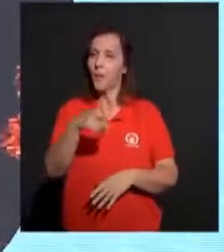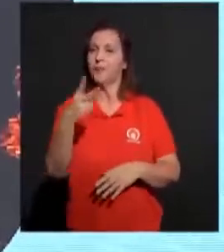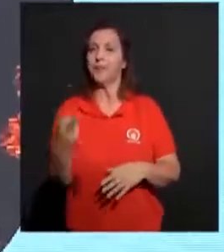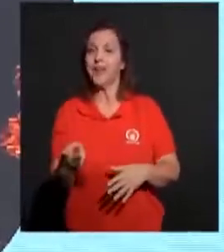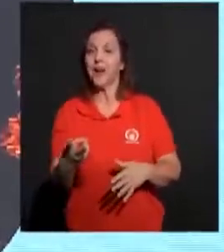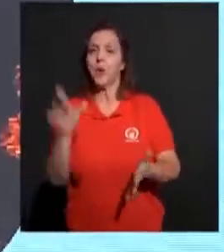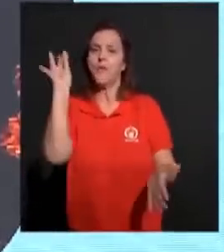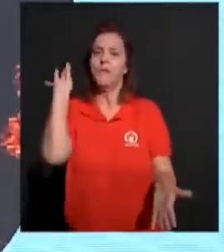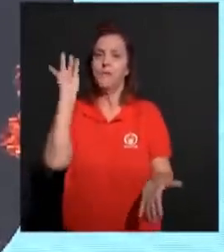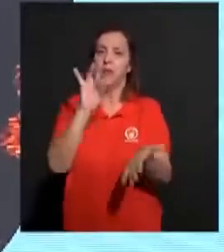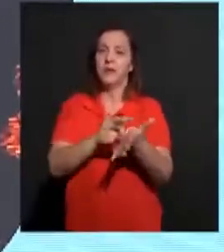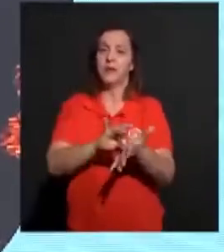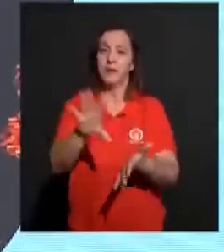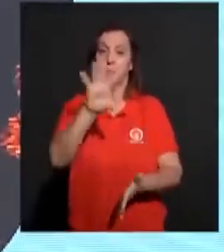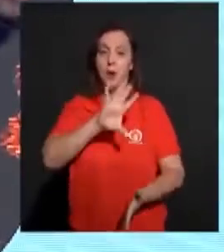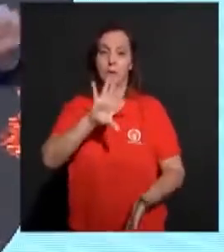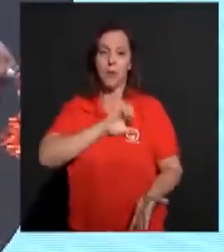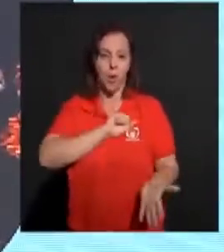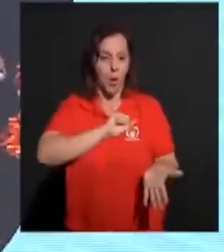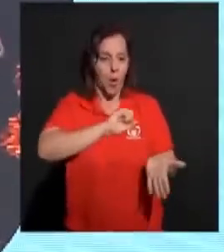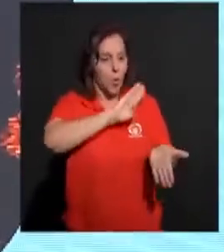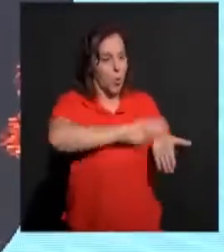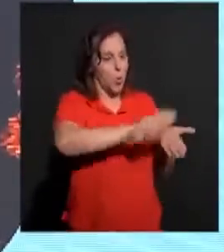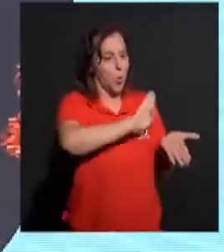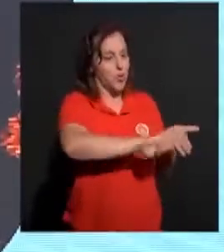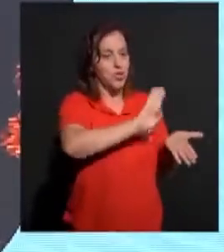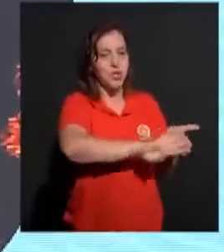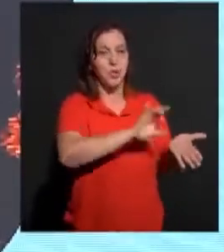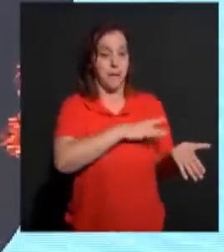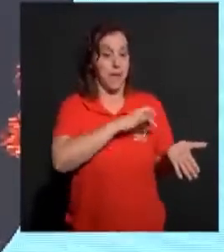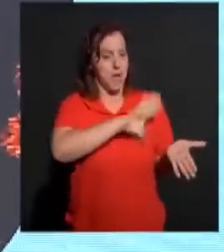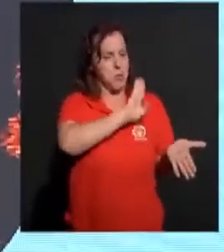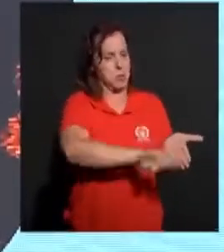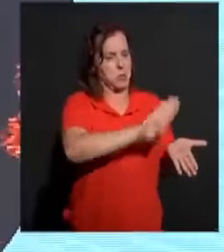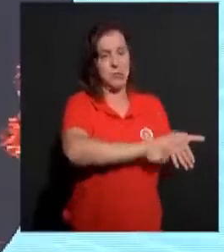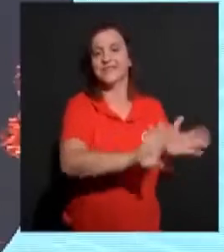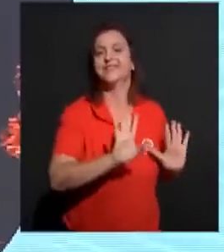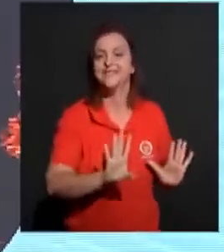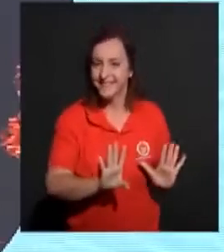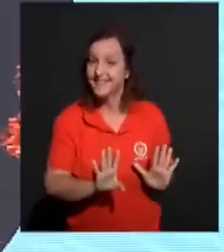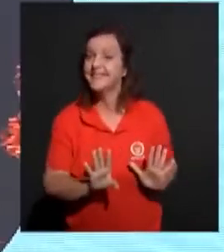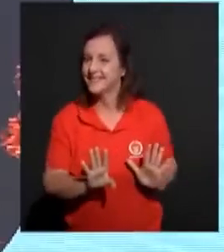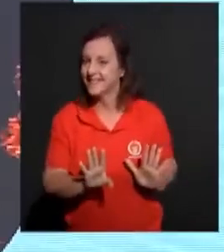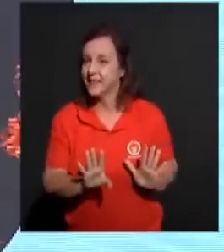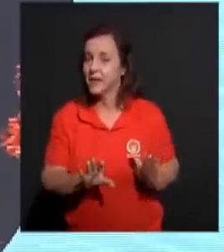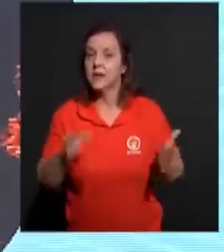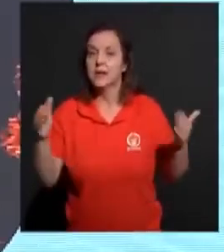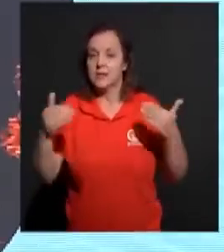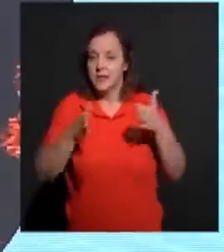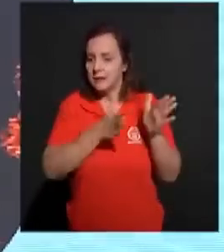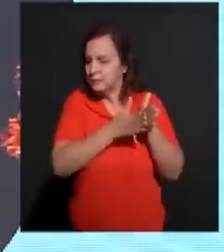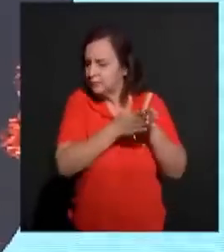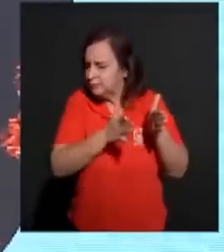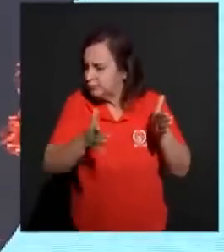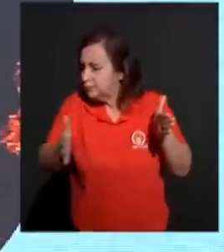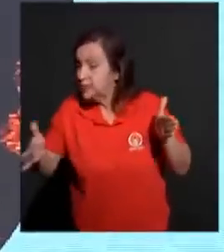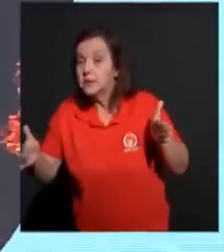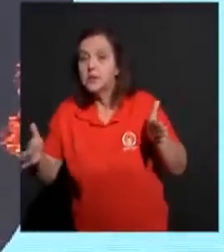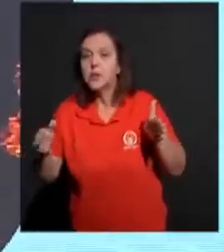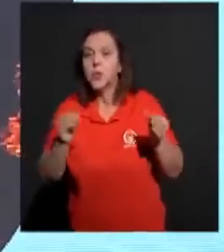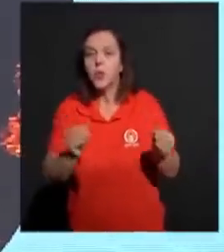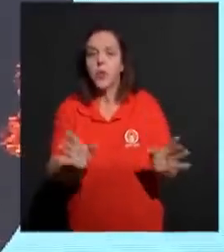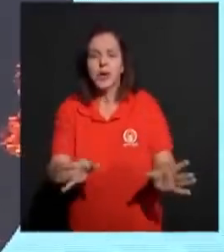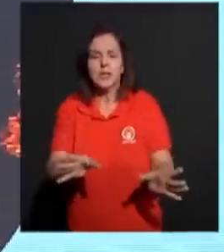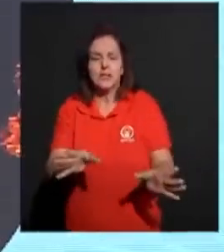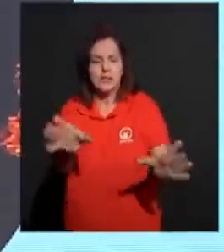o verdadeiro amor lança fora todo o medo. Então, nesses dias, o que vai ser mais fixado no seu